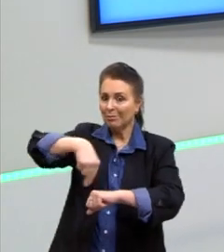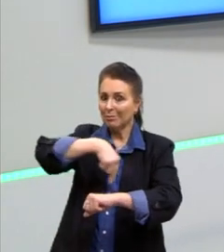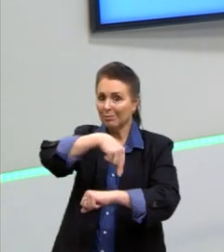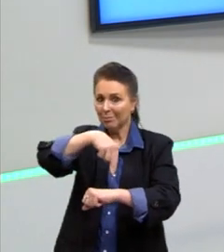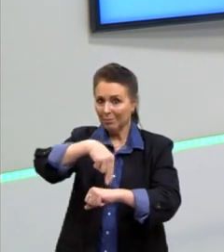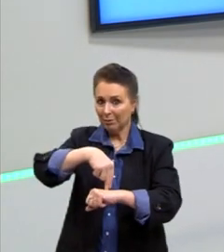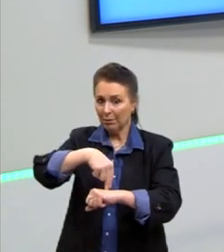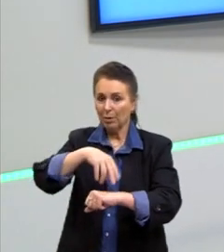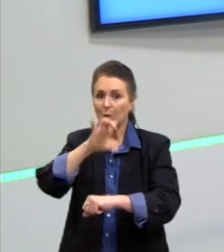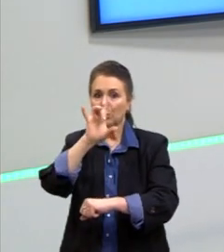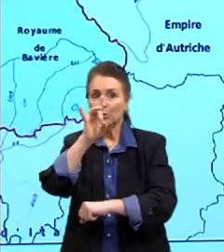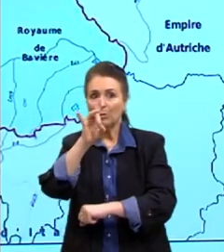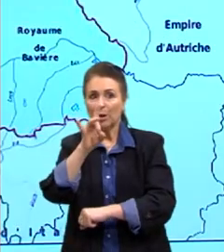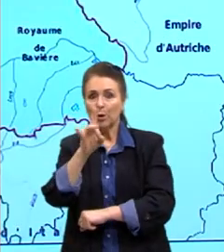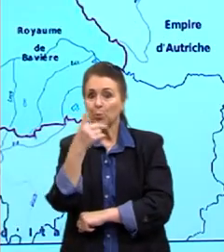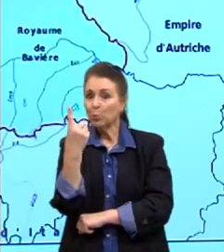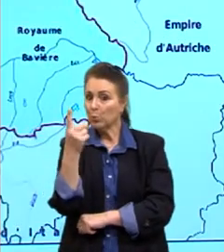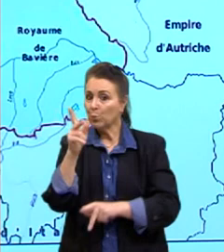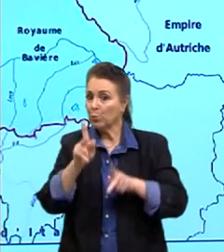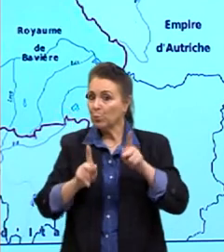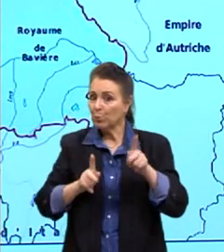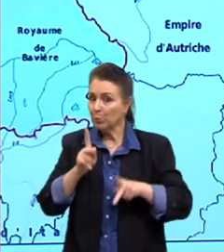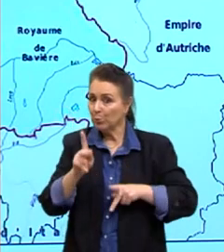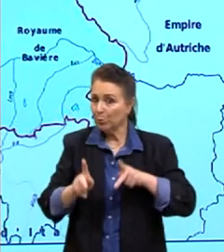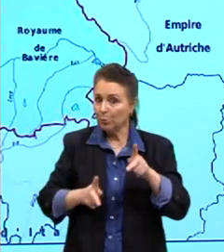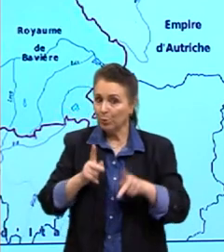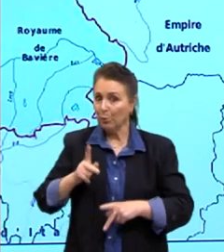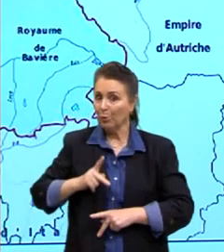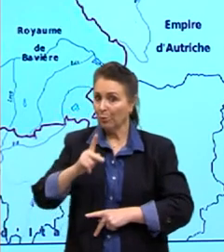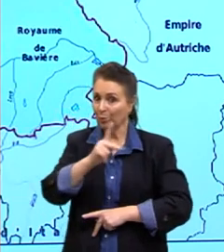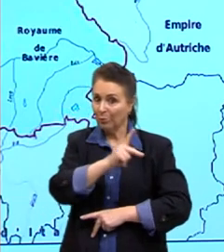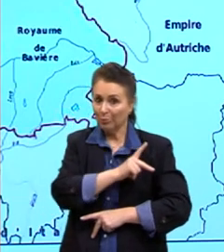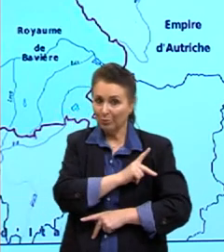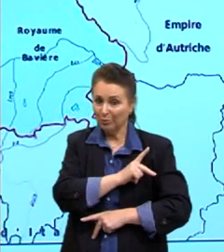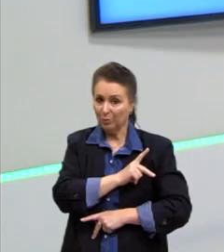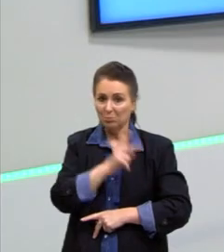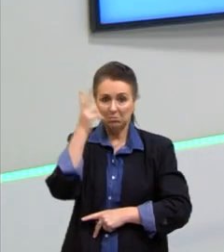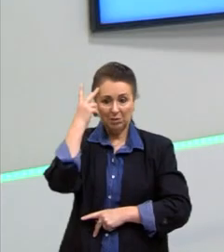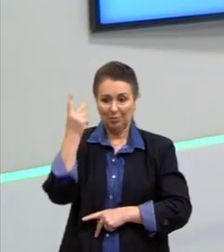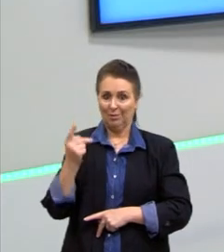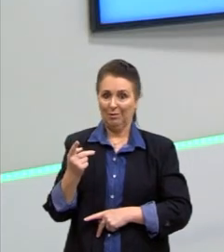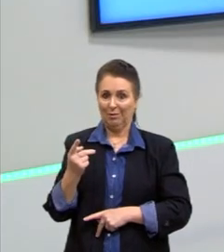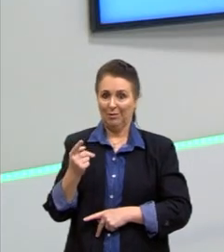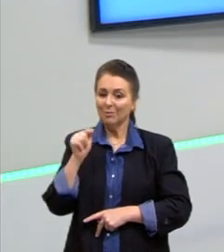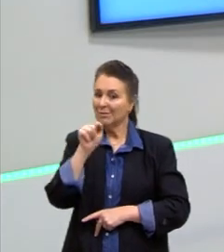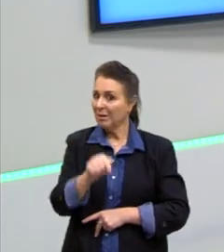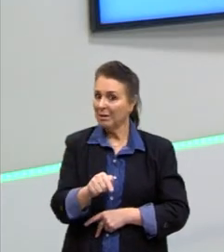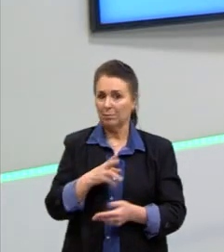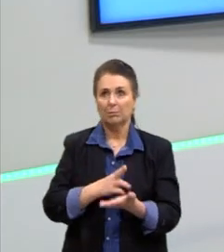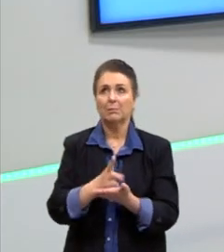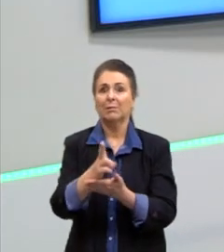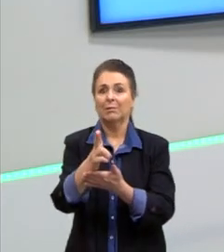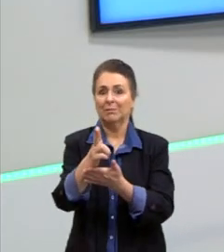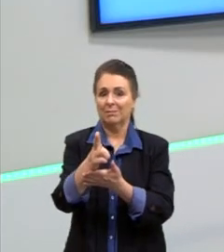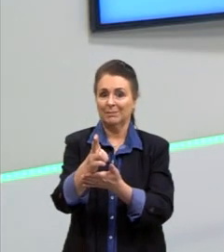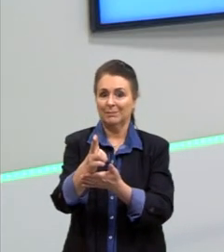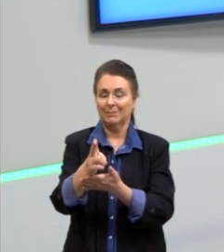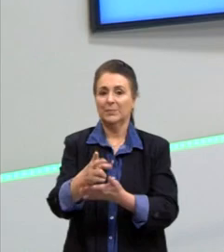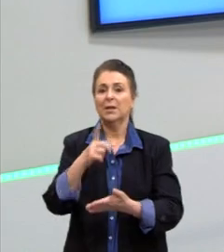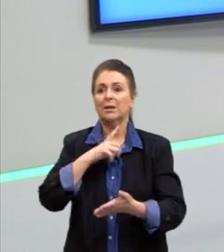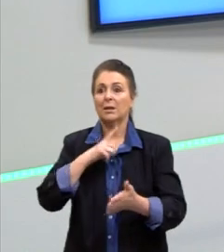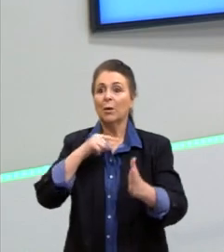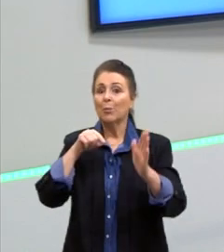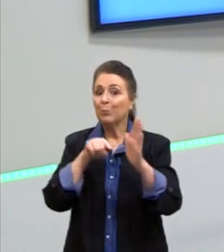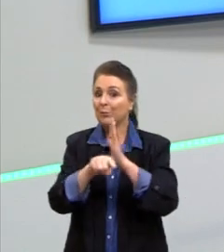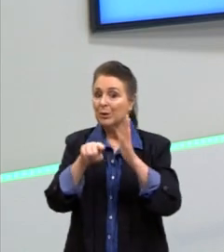existe só um povo. Eles não são naturais e não existem aí desde sempre. E aqui a gente tem uma questão